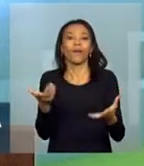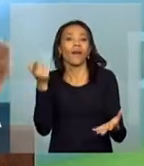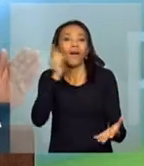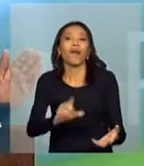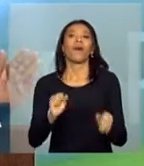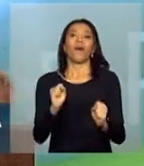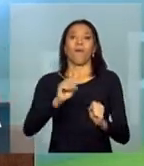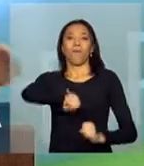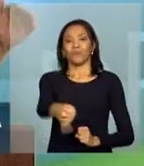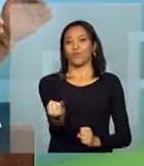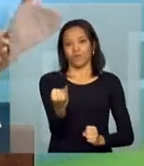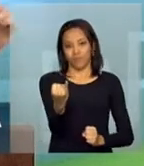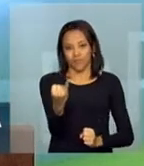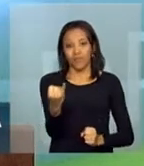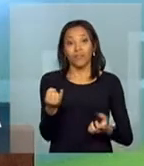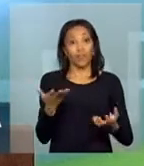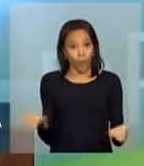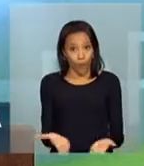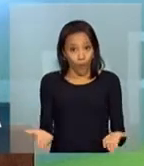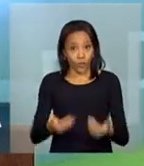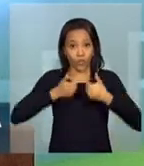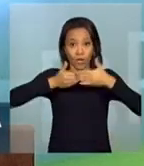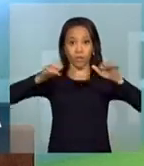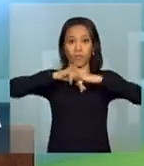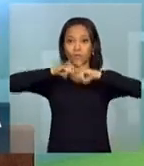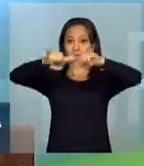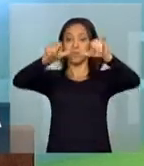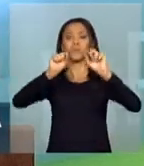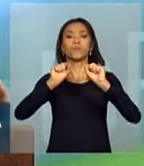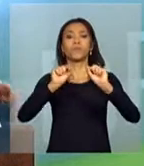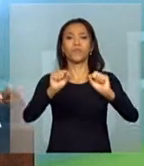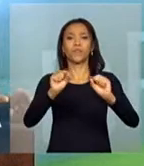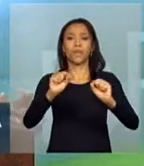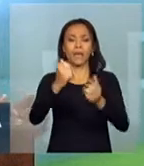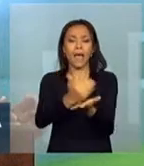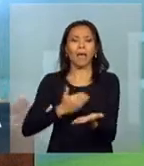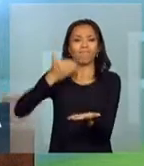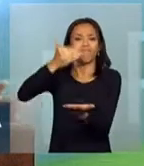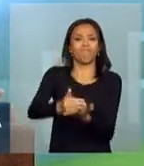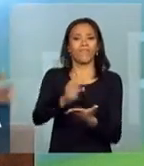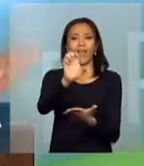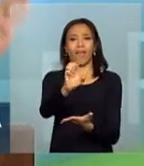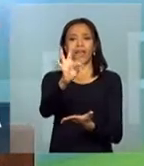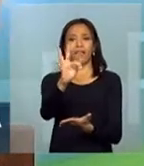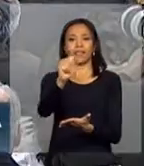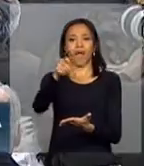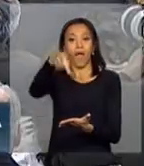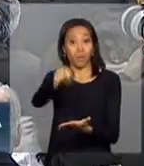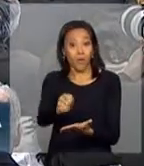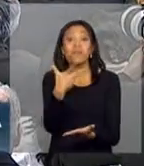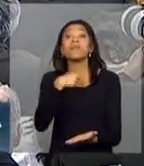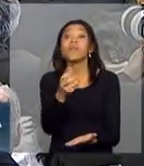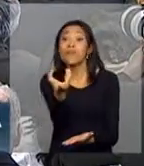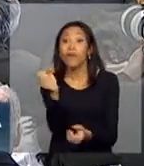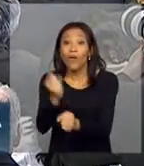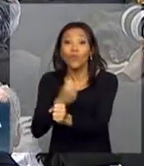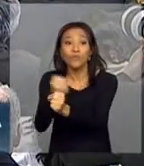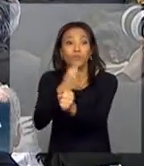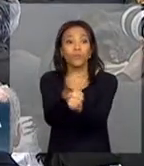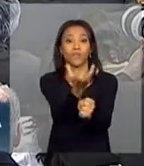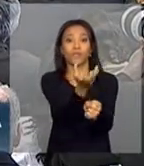Nós abrimos, então, com esse anúncio, nós abrimos a etapa que a gente diz quem quer construir?